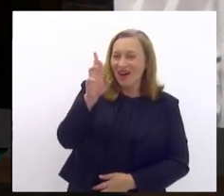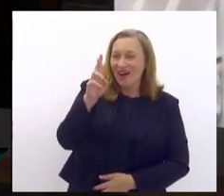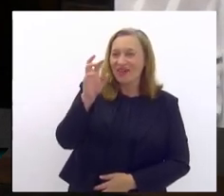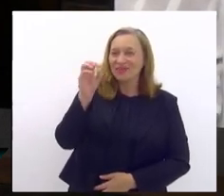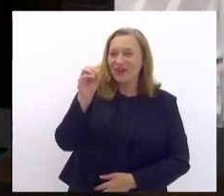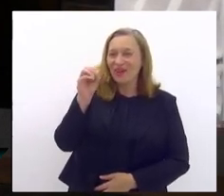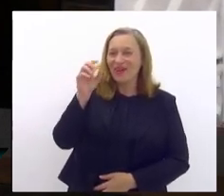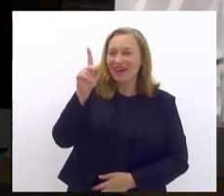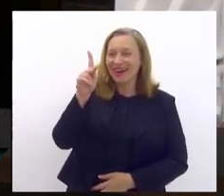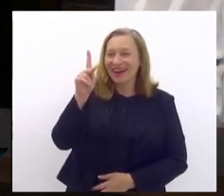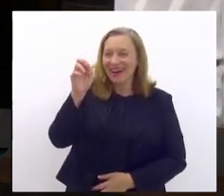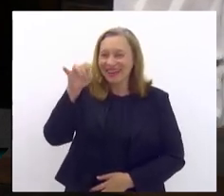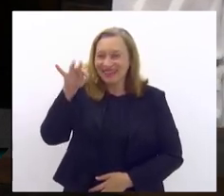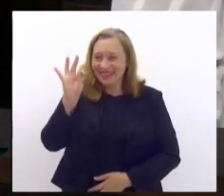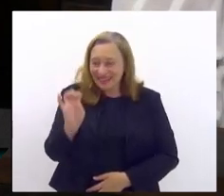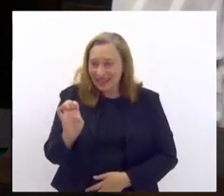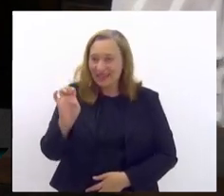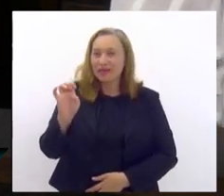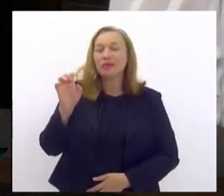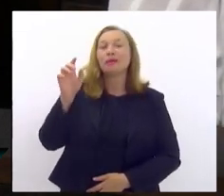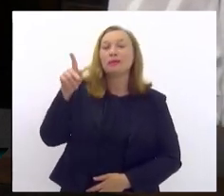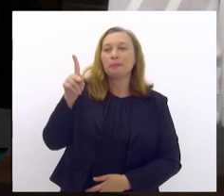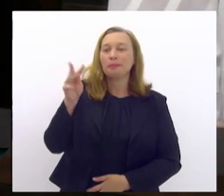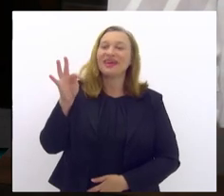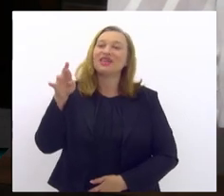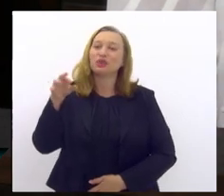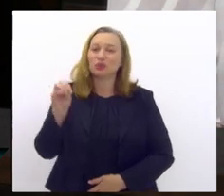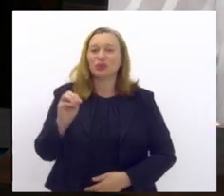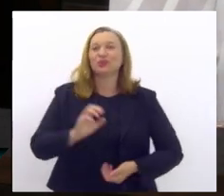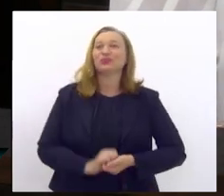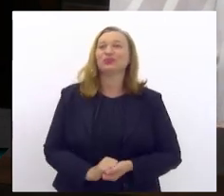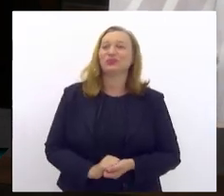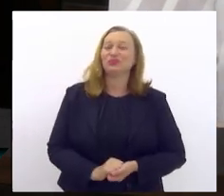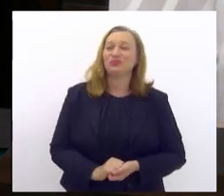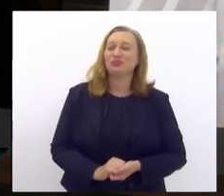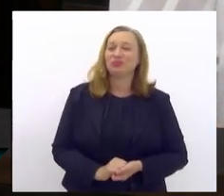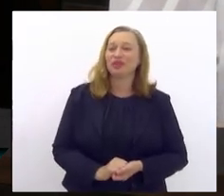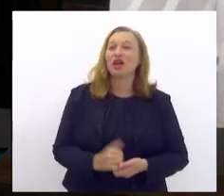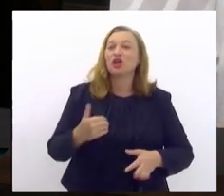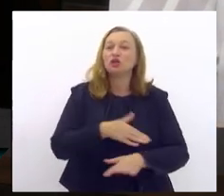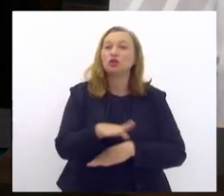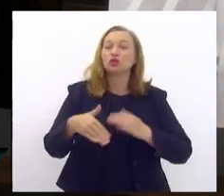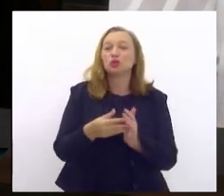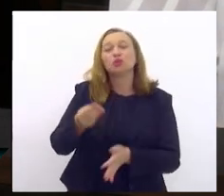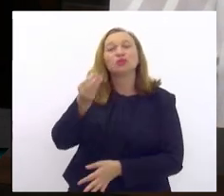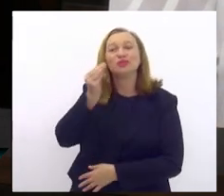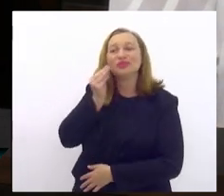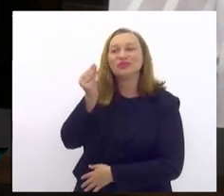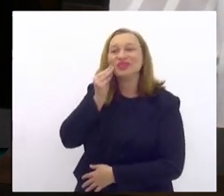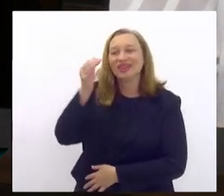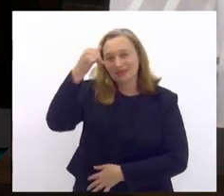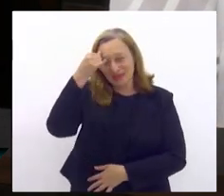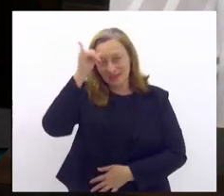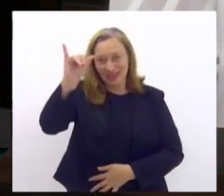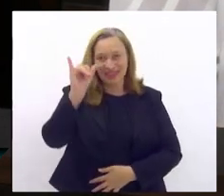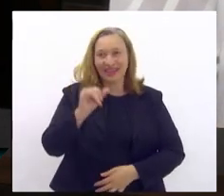rádio, e também tivemos a ação social, que é todos os testes preventivos,